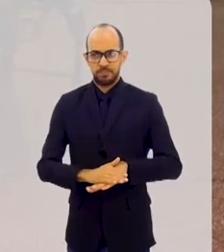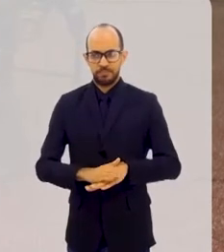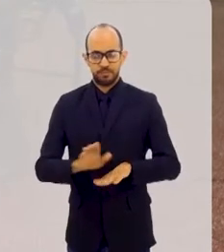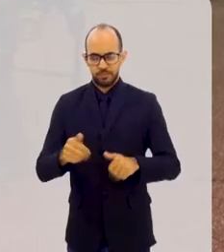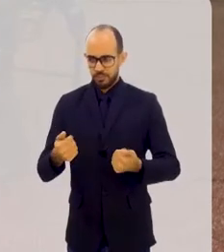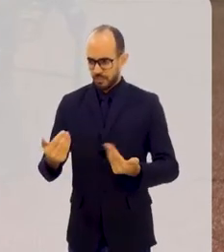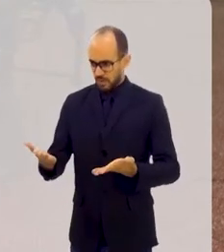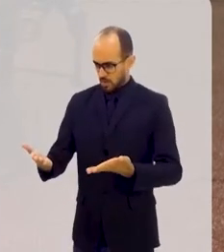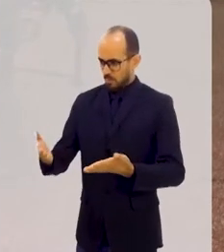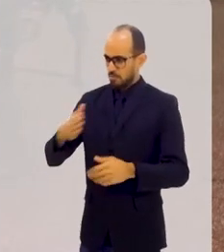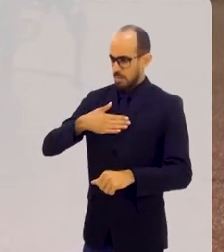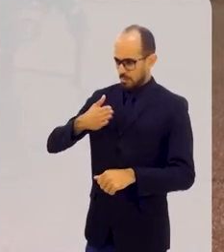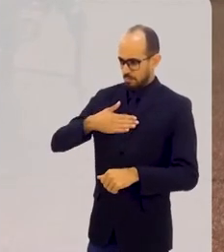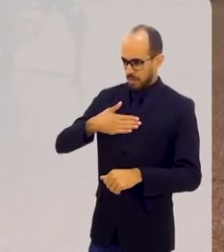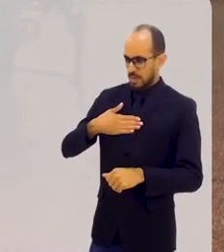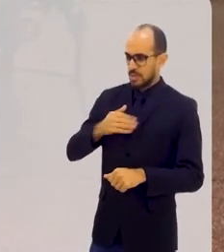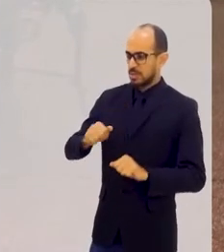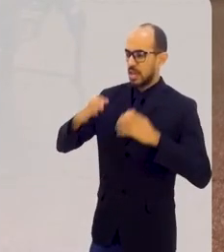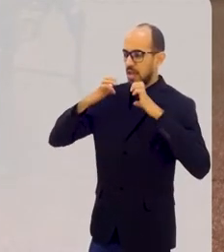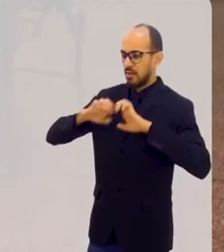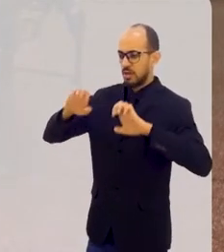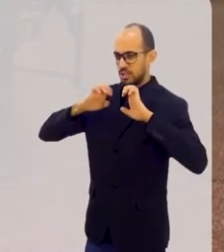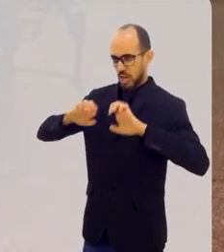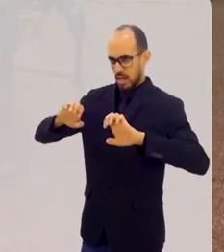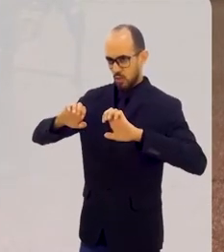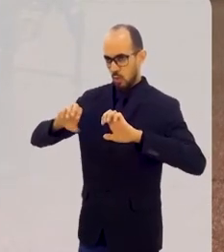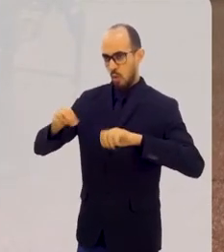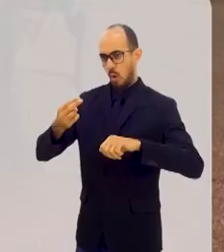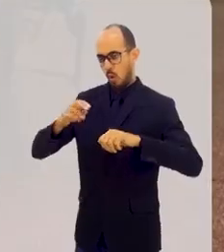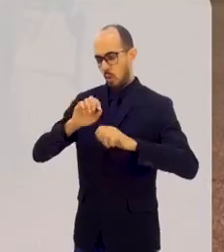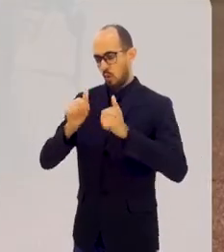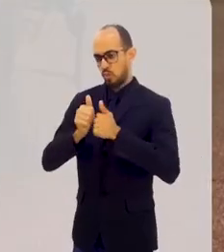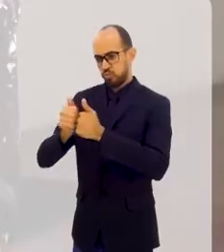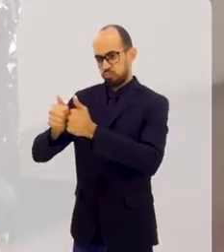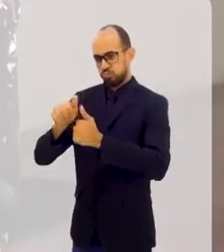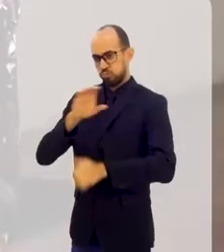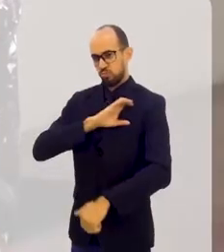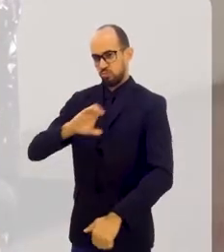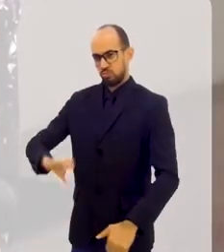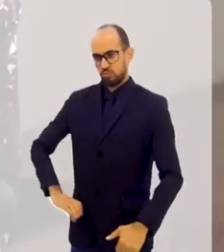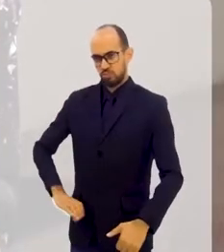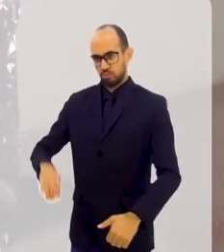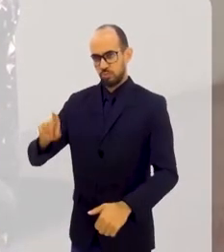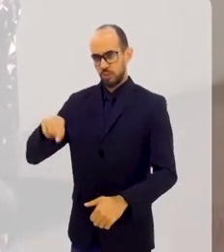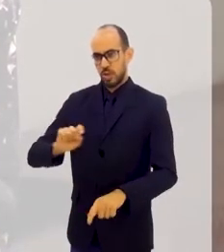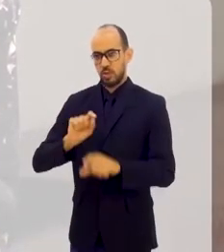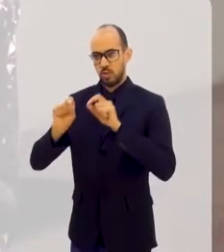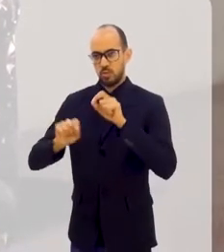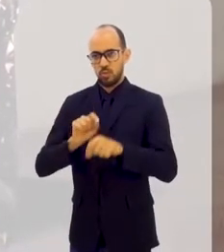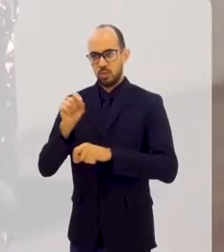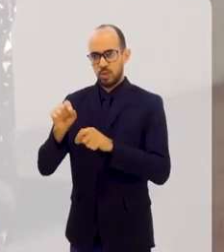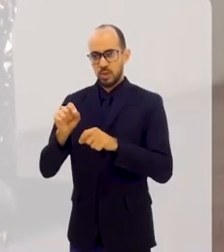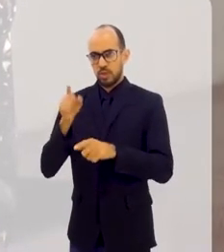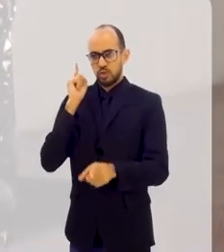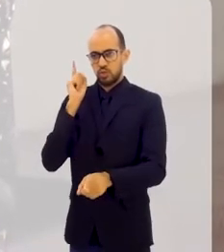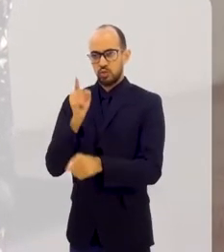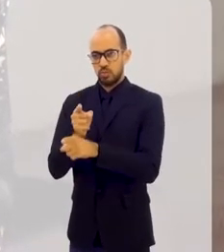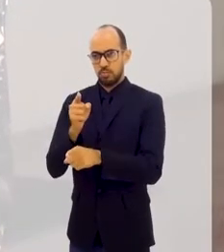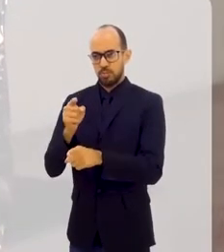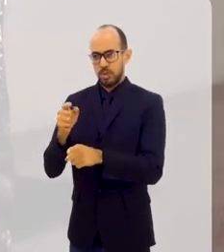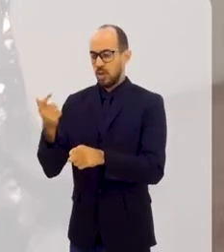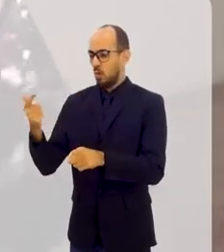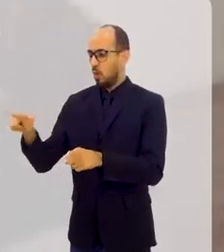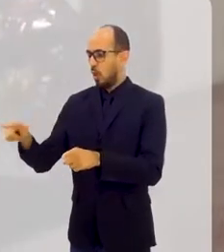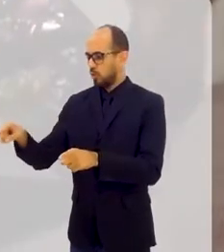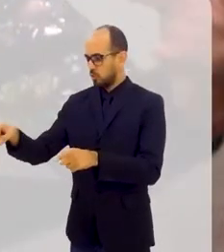Aliás, se você acrescentar, para mim, ser evangélico ou ser cristão, é um mendigo que descobre onde está